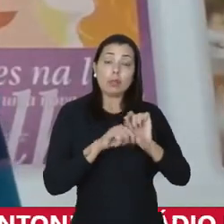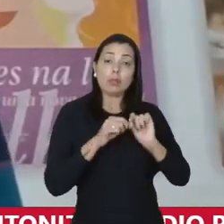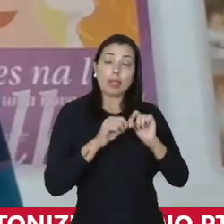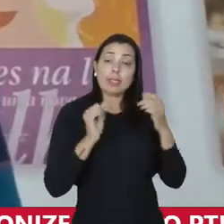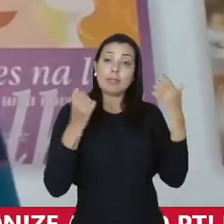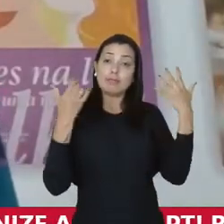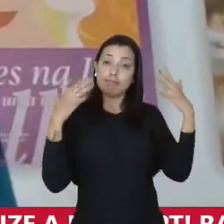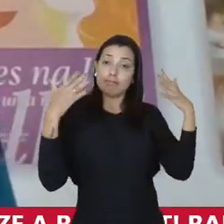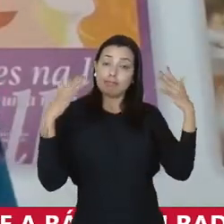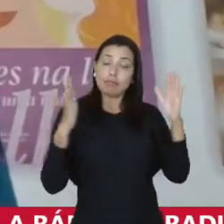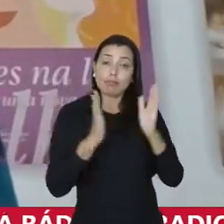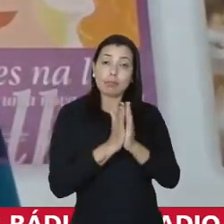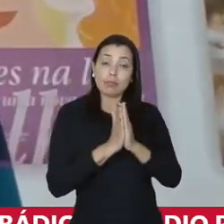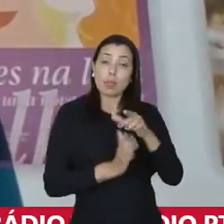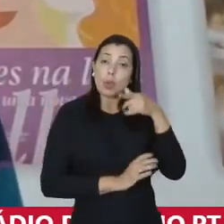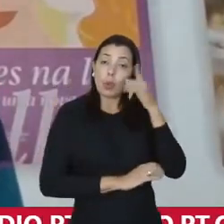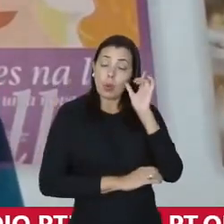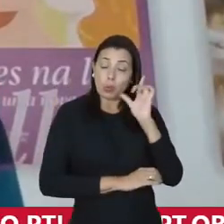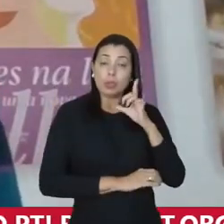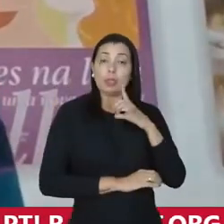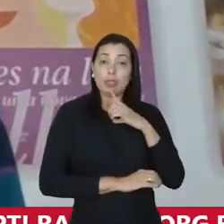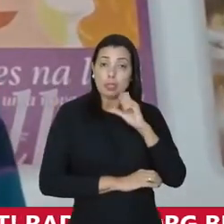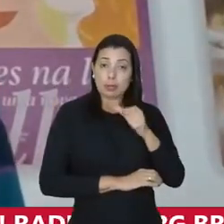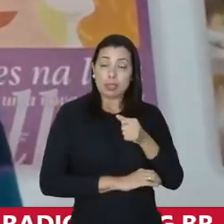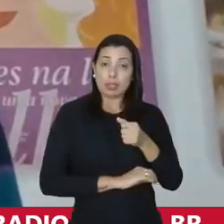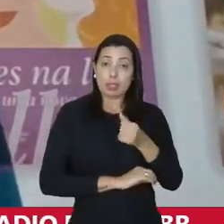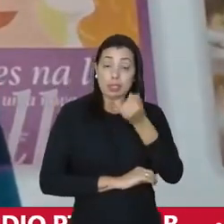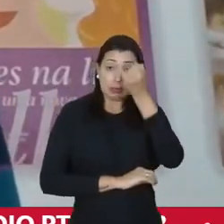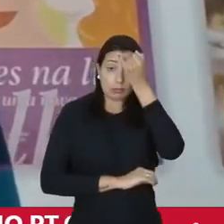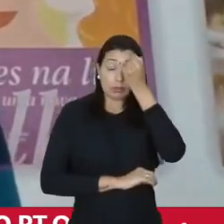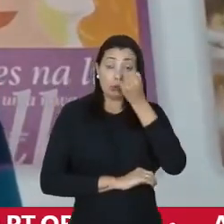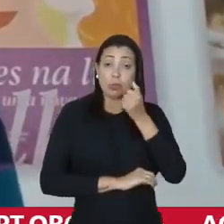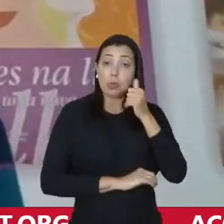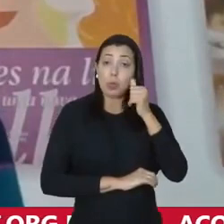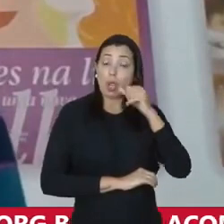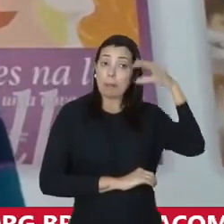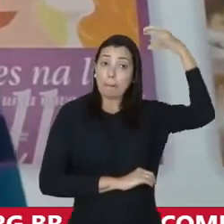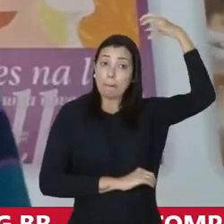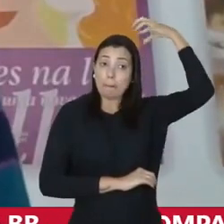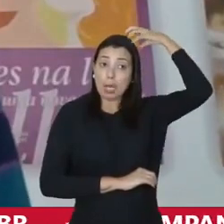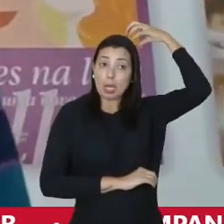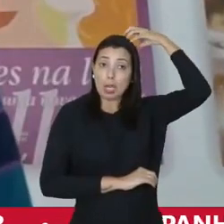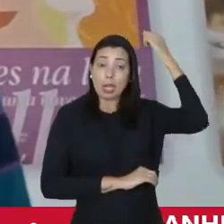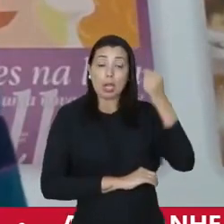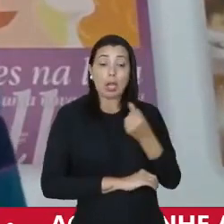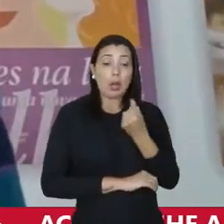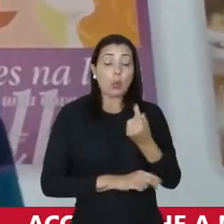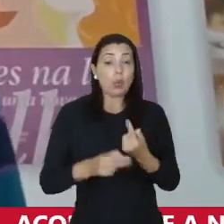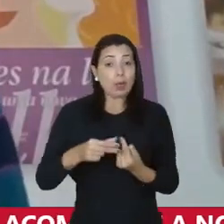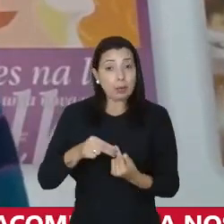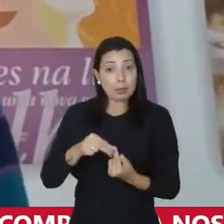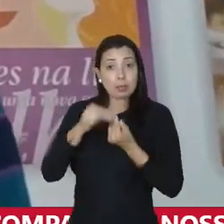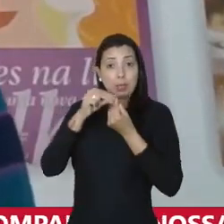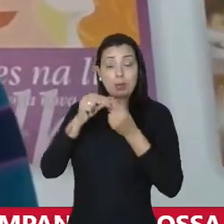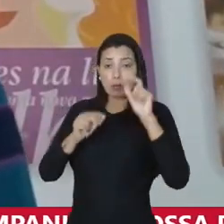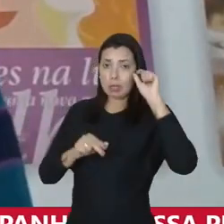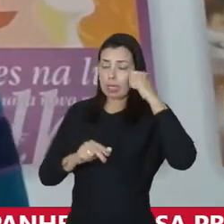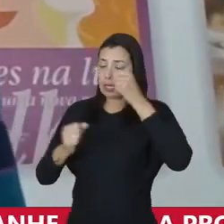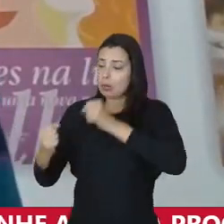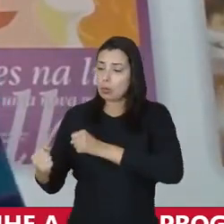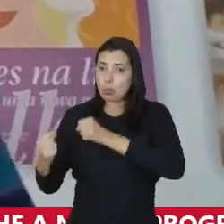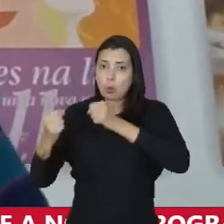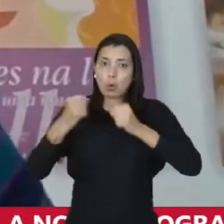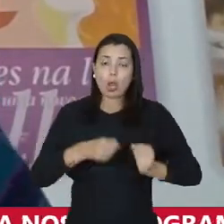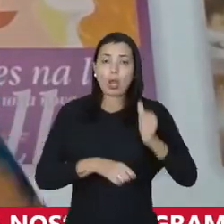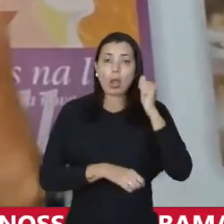aniversário ontem, teve, na figura da Benedita da Silva, a única representação negra potente